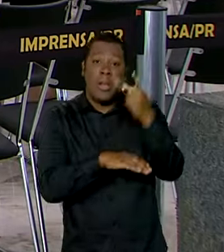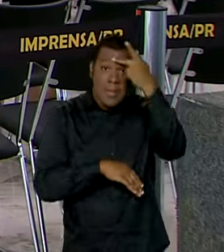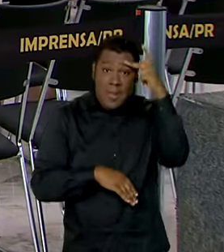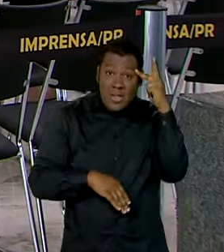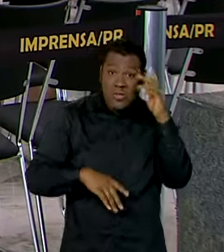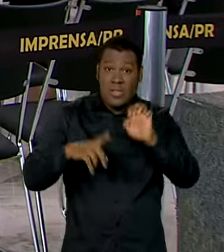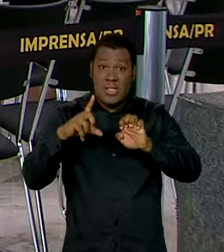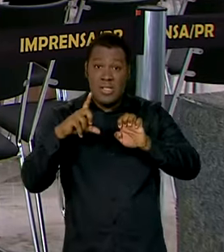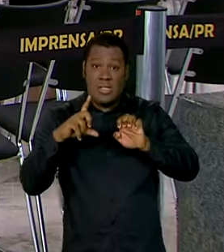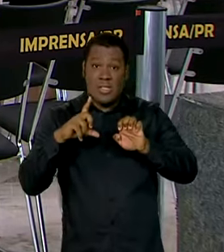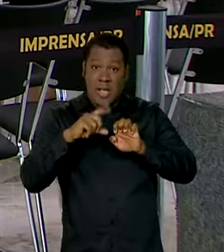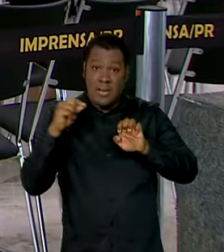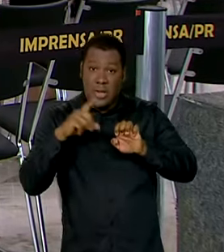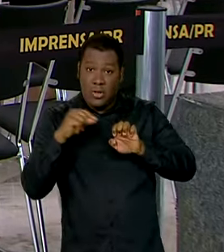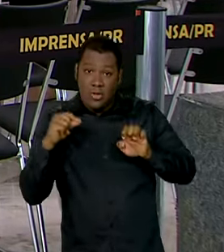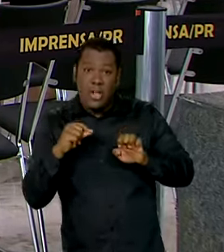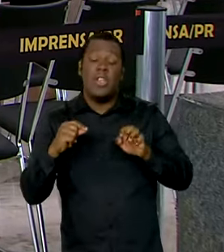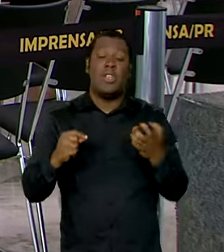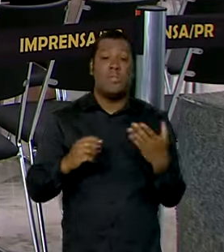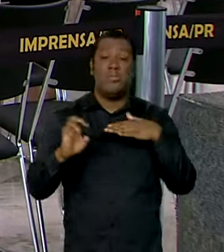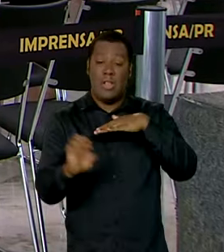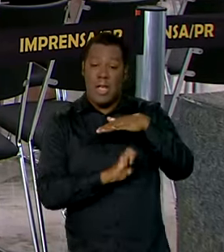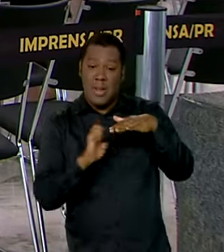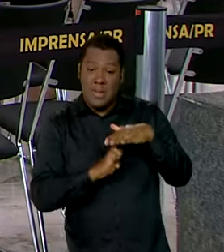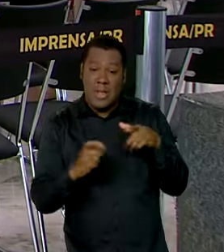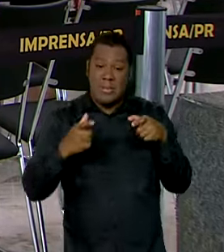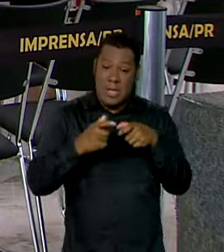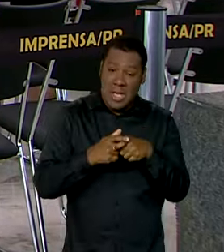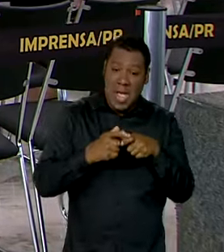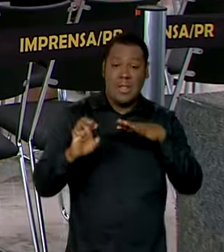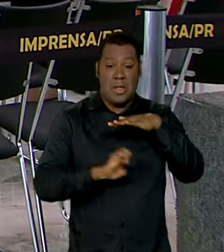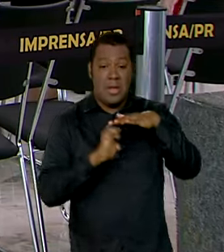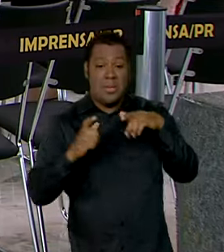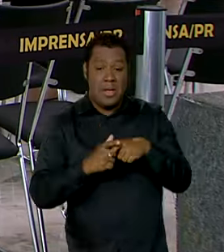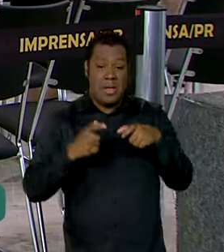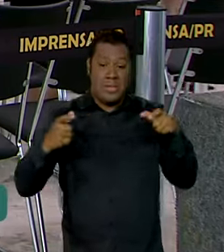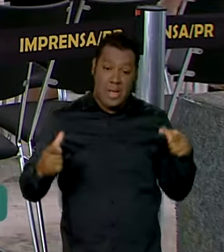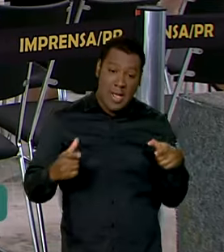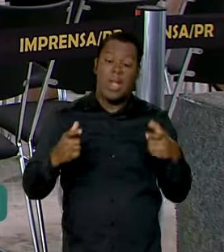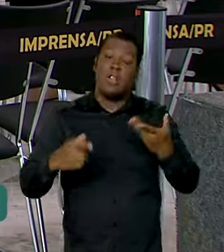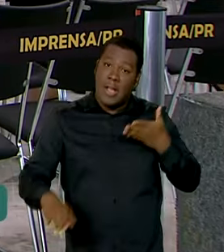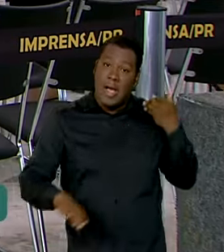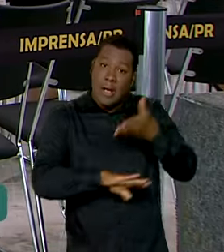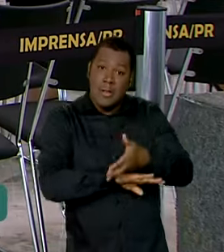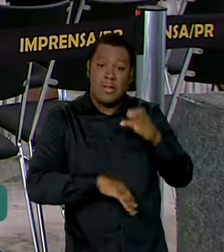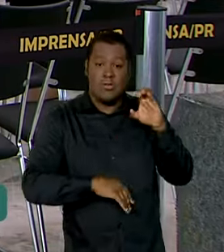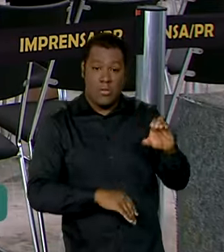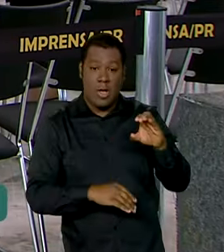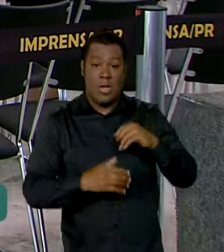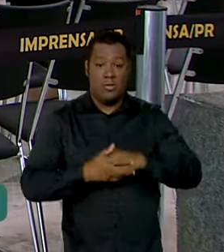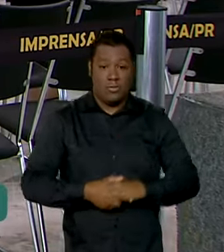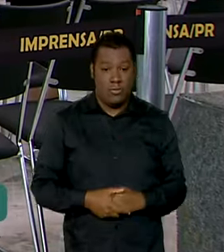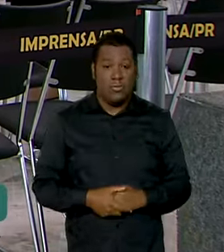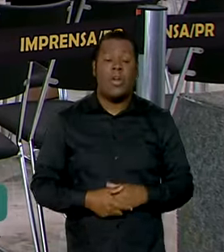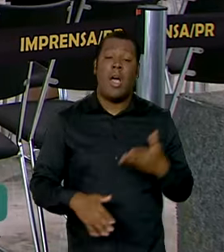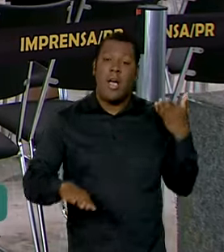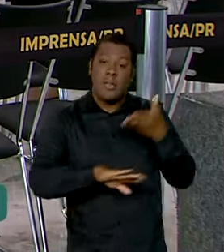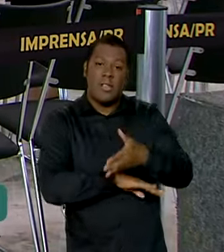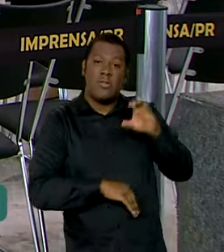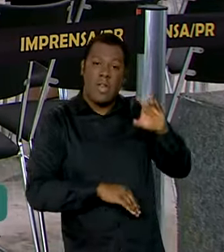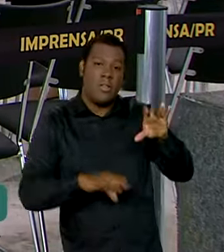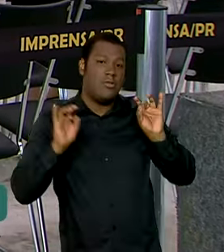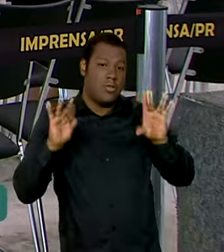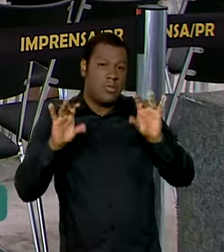microempreendedores individuais e microempresas por meio do Procred 360, uma linha de crédito especial